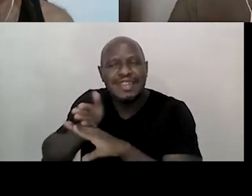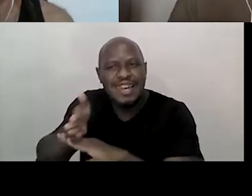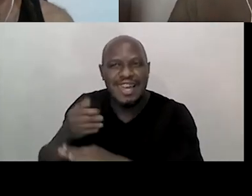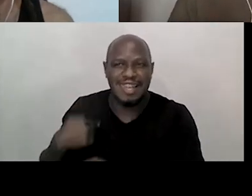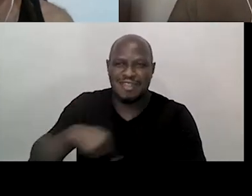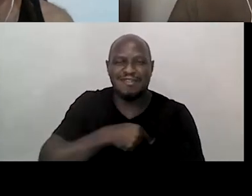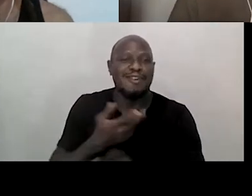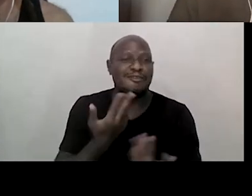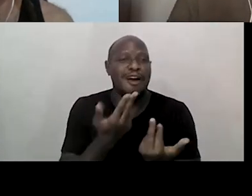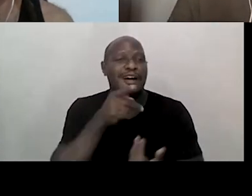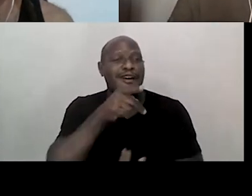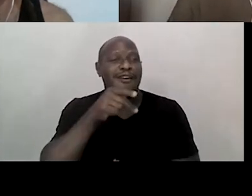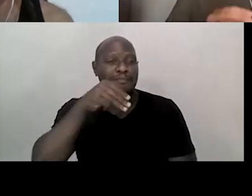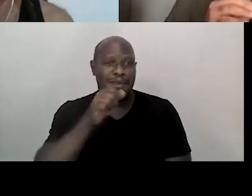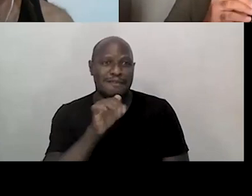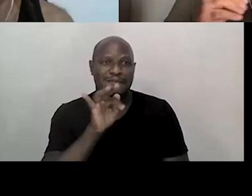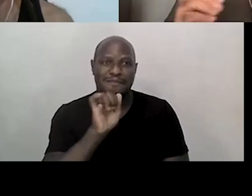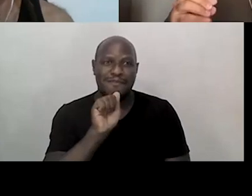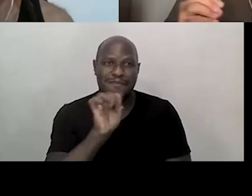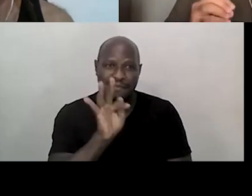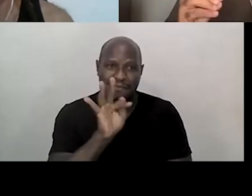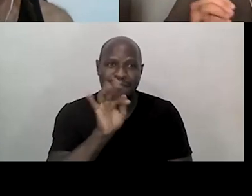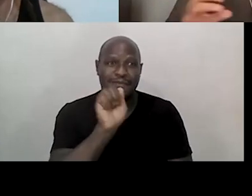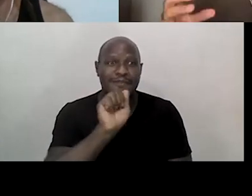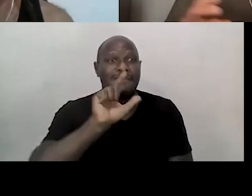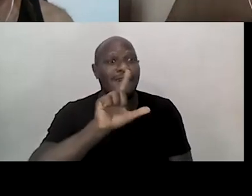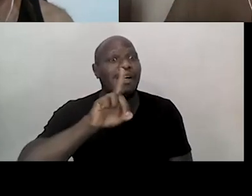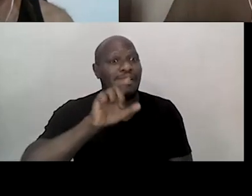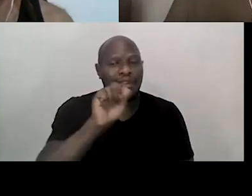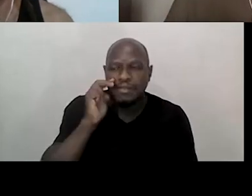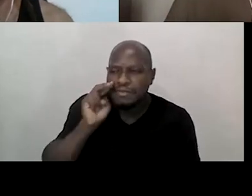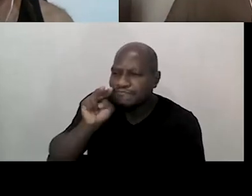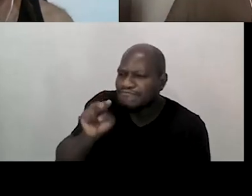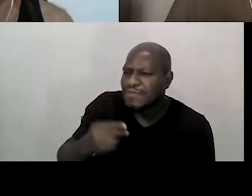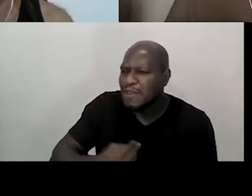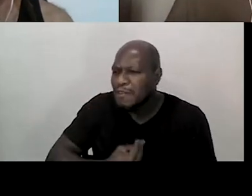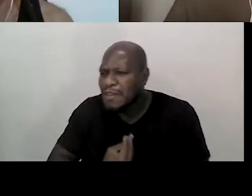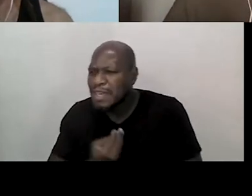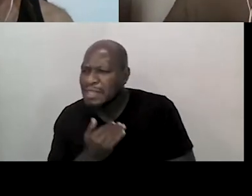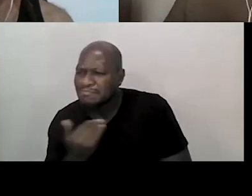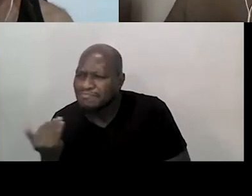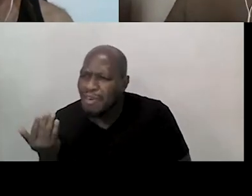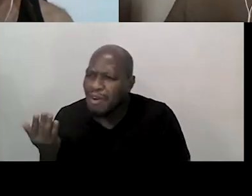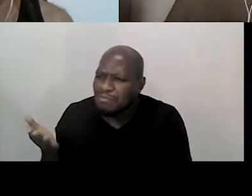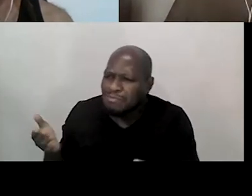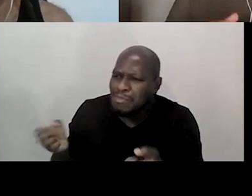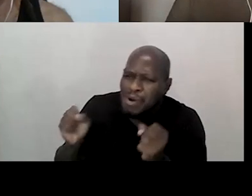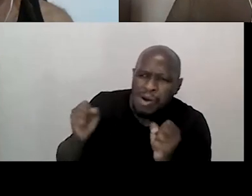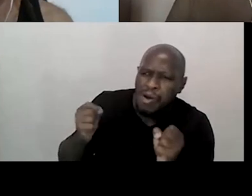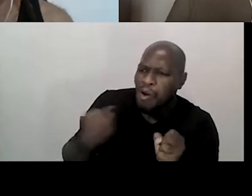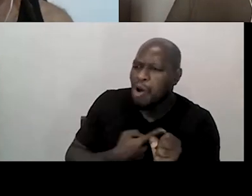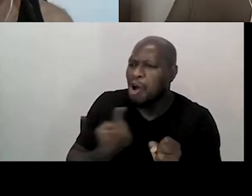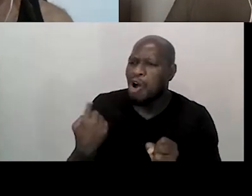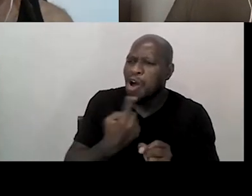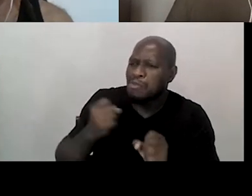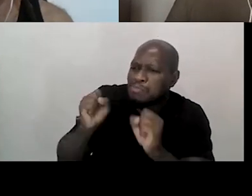Mafalda acabou de falar, a gente que vive no limiar entre vida e morte, possa, de fato,